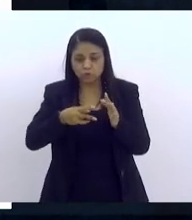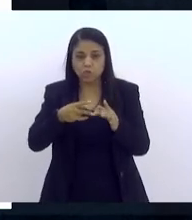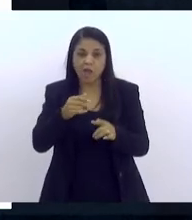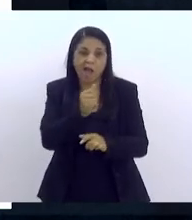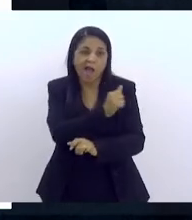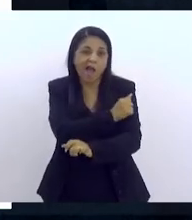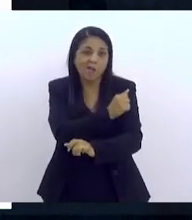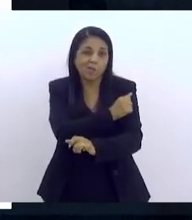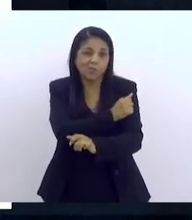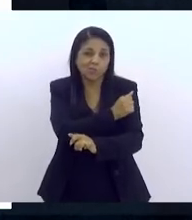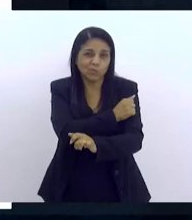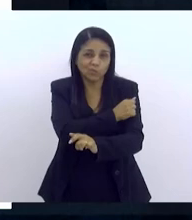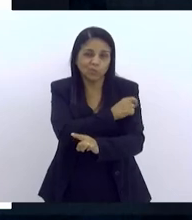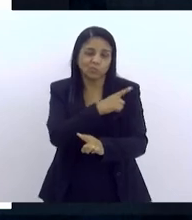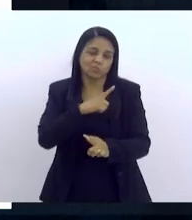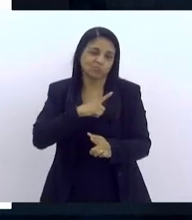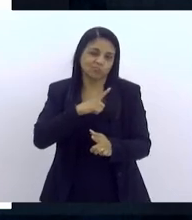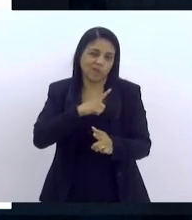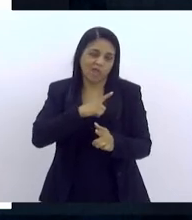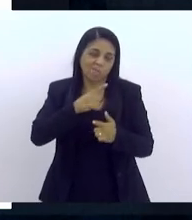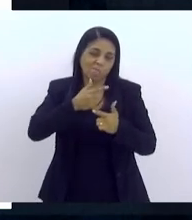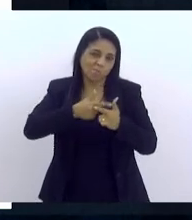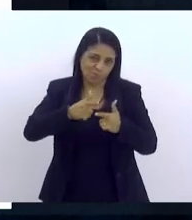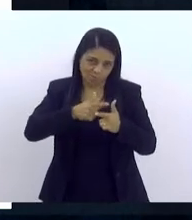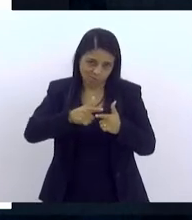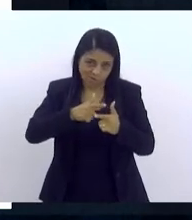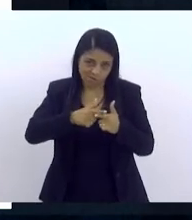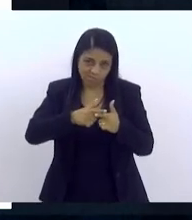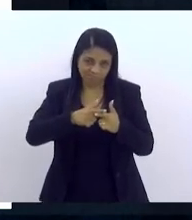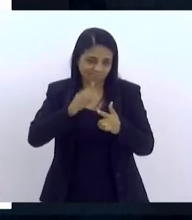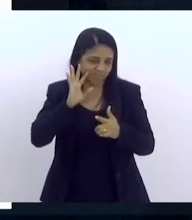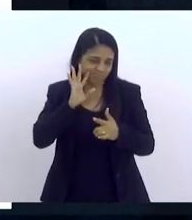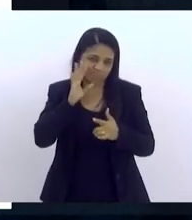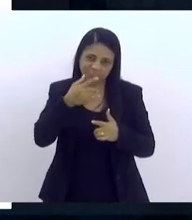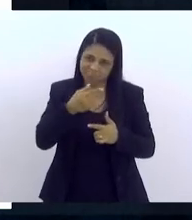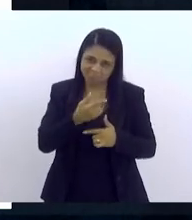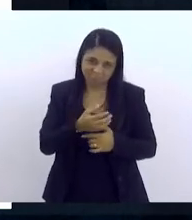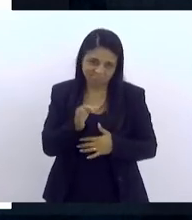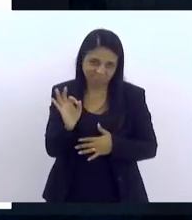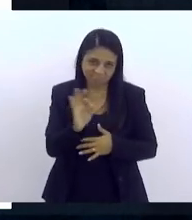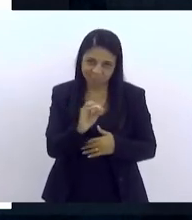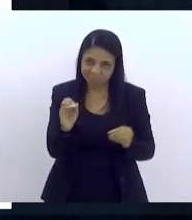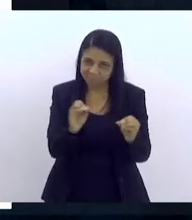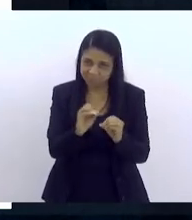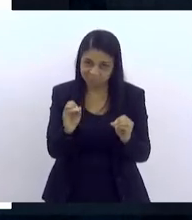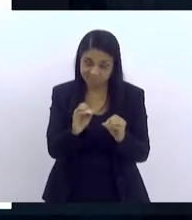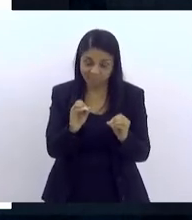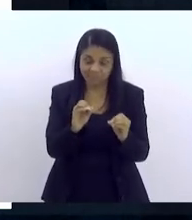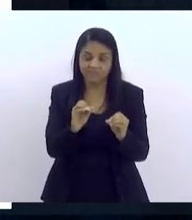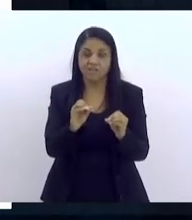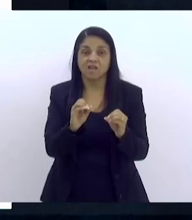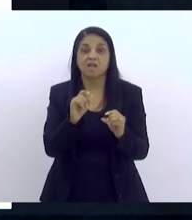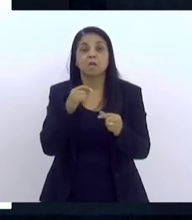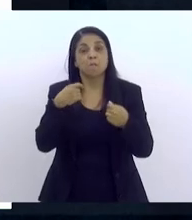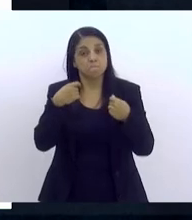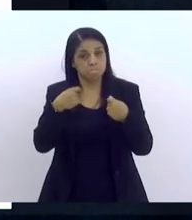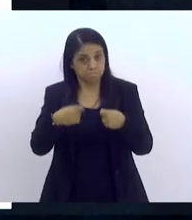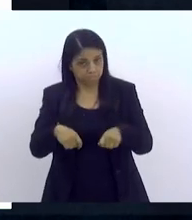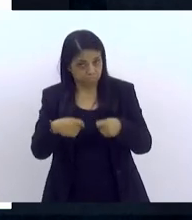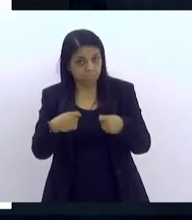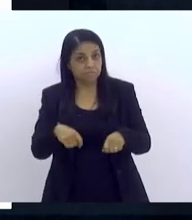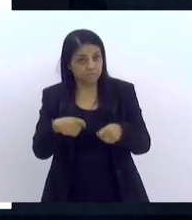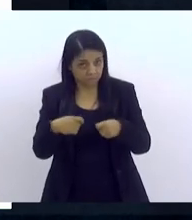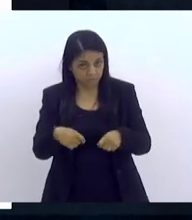problemáticos, isso também não resolve. Ao contrário, o que entendemos é que é necessário,